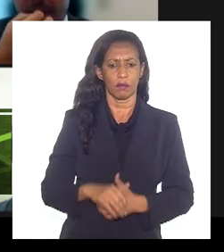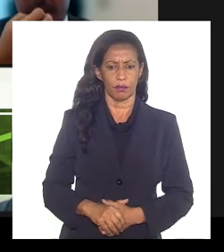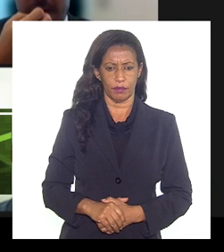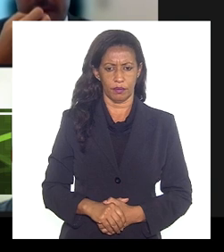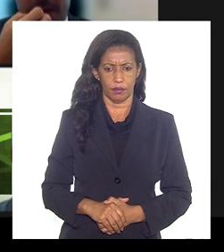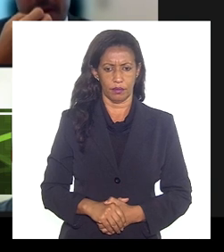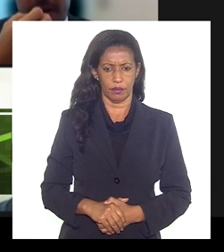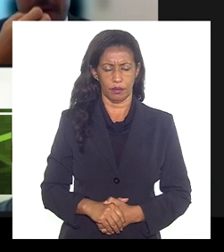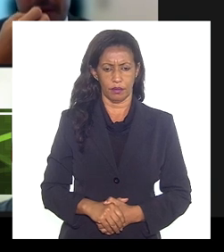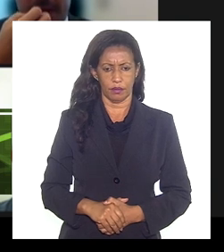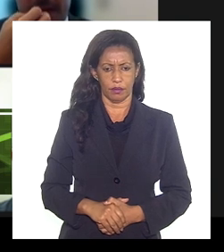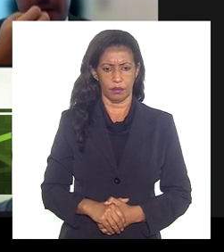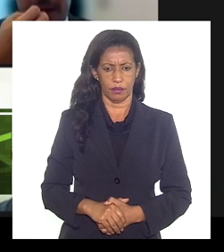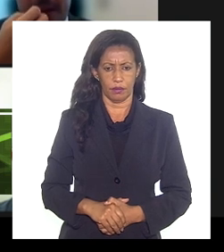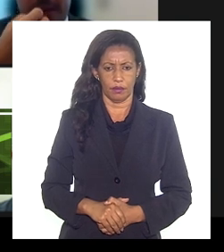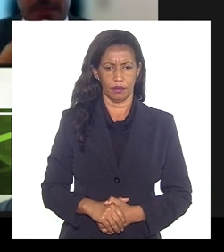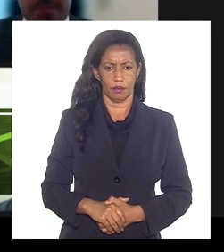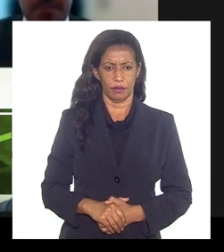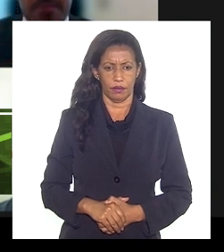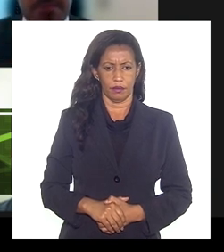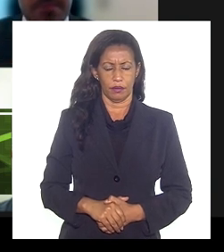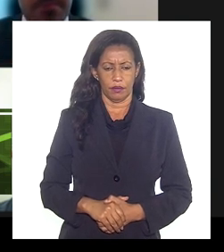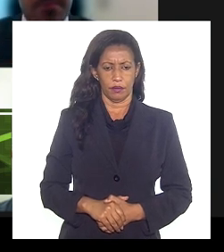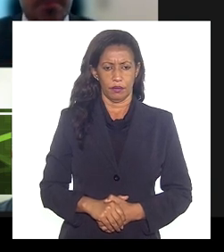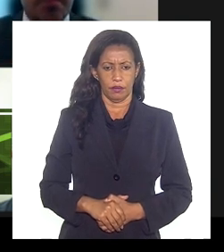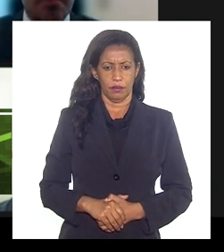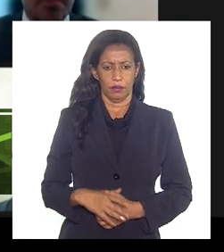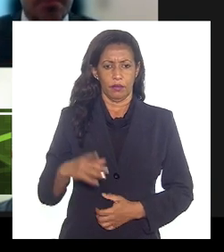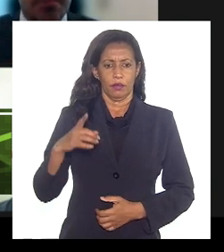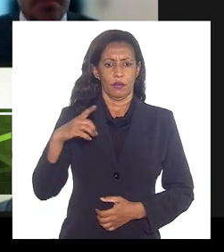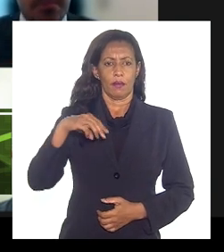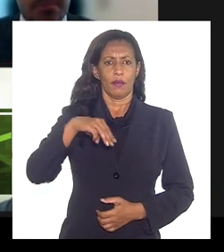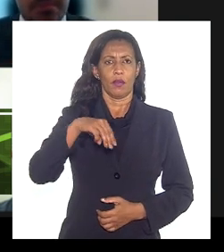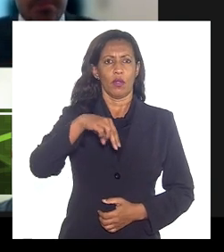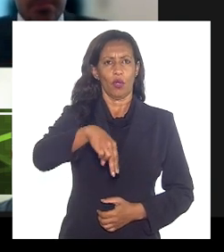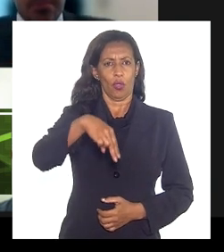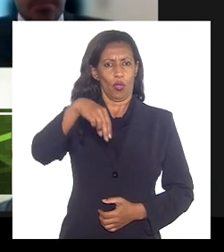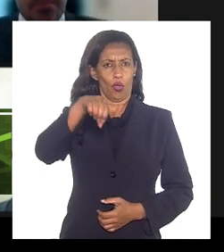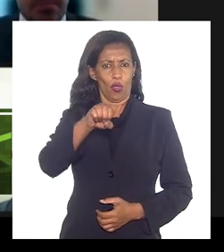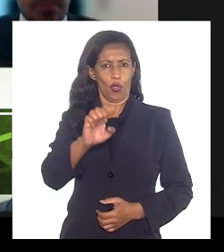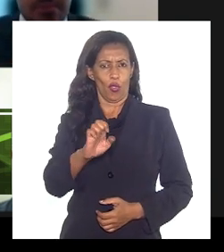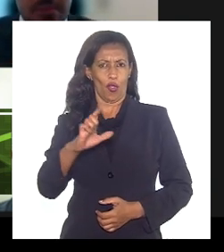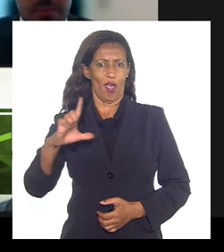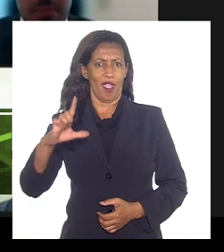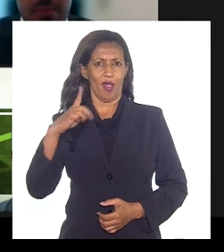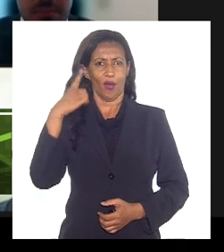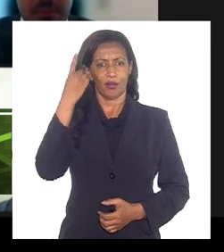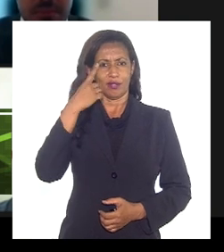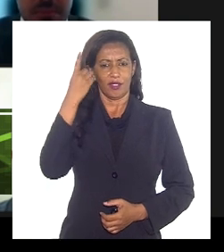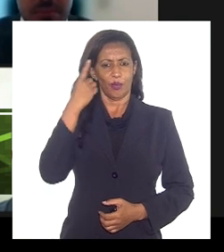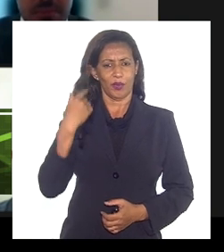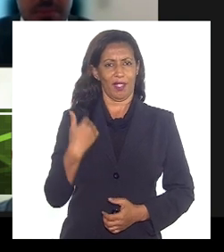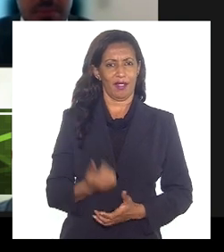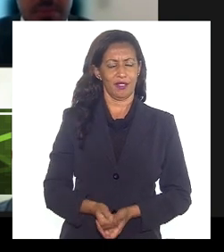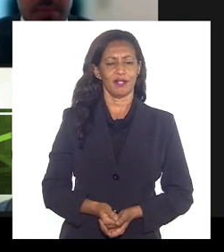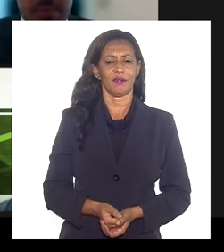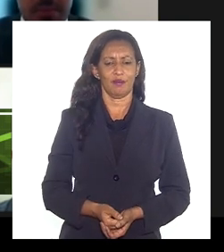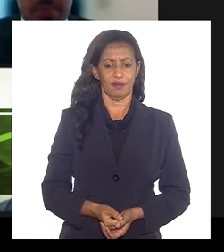Presente o Manuel de Carvalho. Presente também o deputado Noel de Carvalho. Obrigado, deputado. Obrigado, presidente.